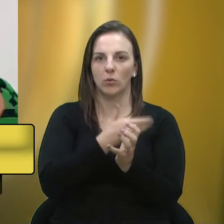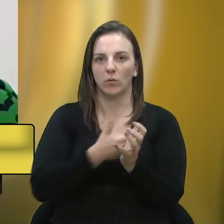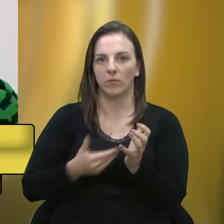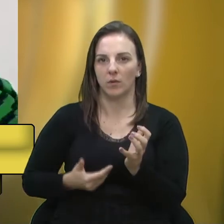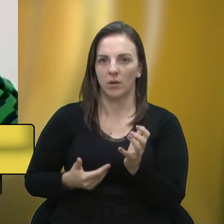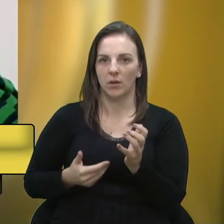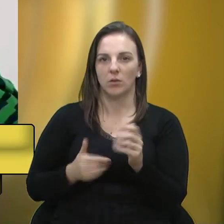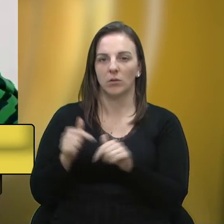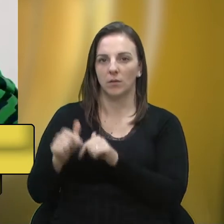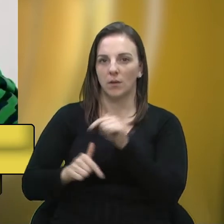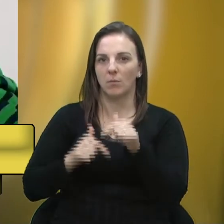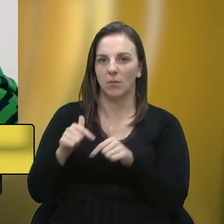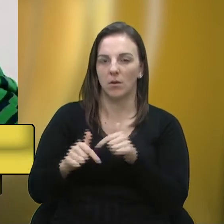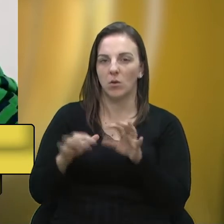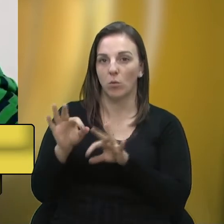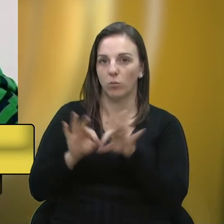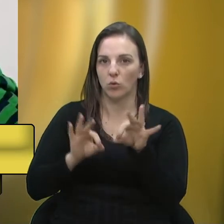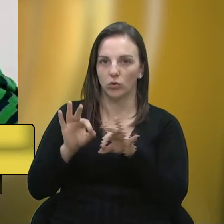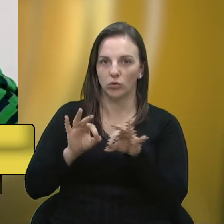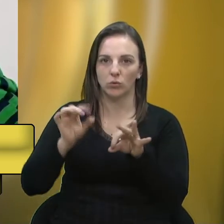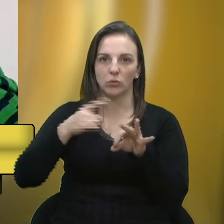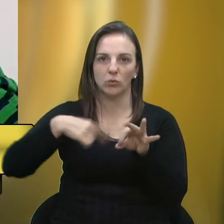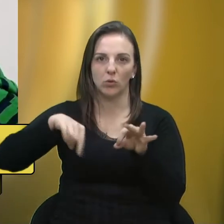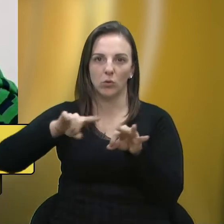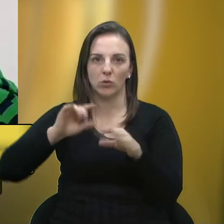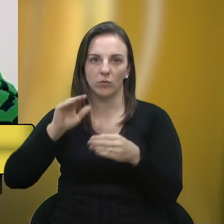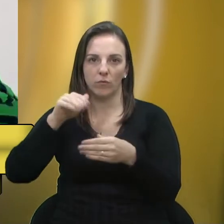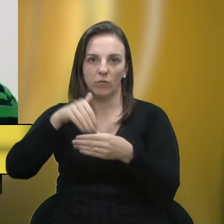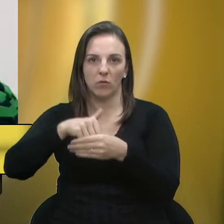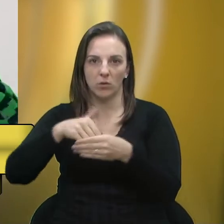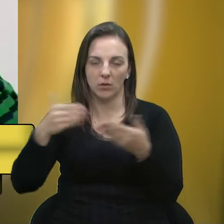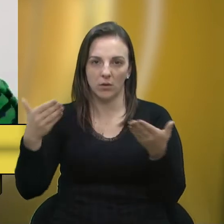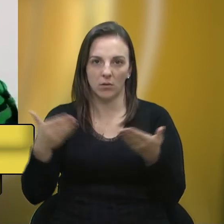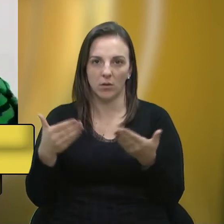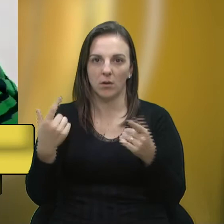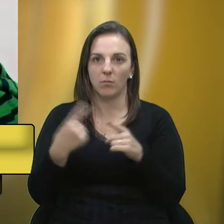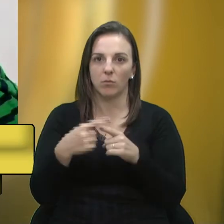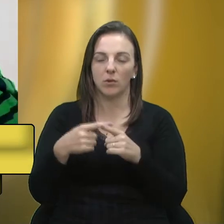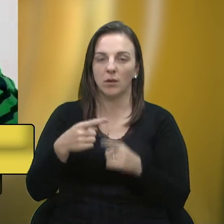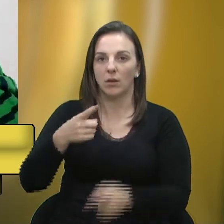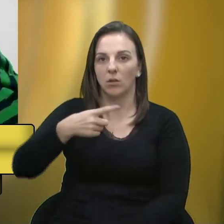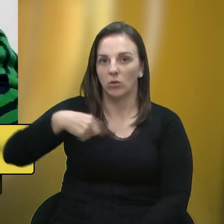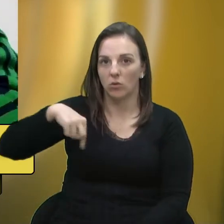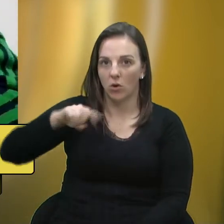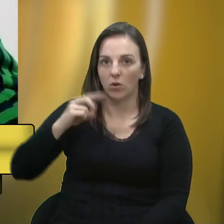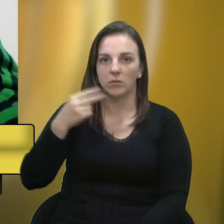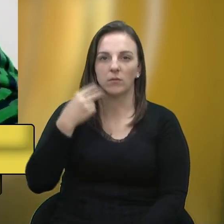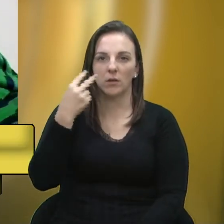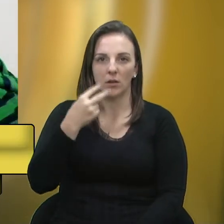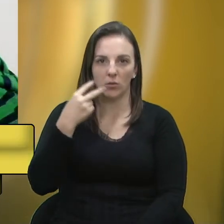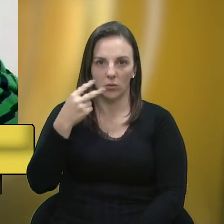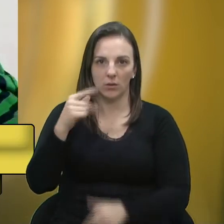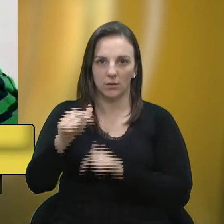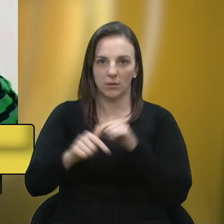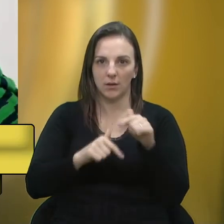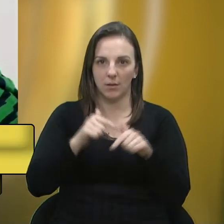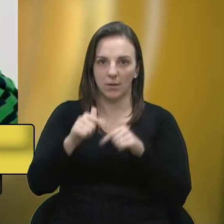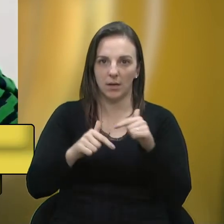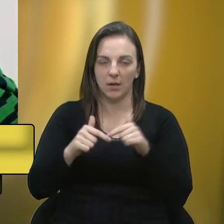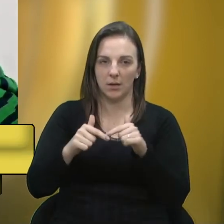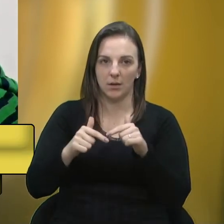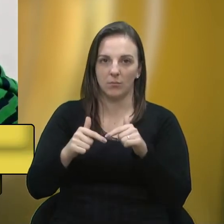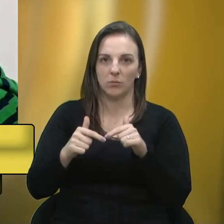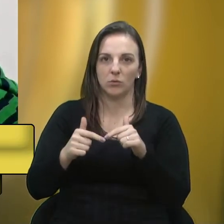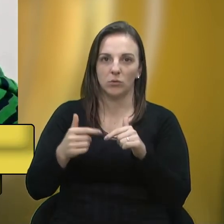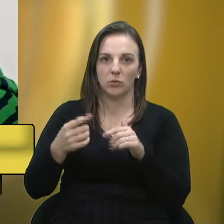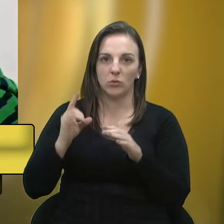e também do seguinte. Porque nós vereadores que estávamos na legislatura passada, e aqui eu quero fazer uma referência